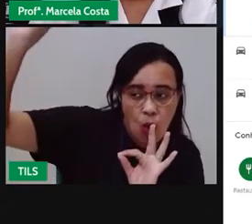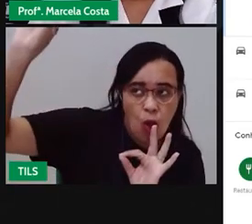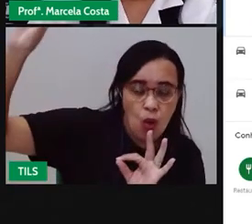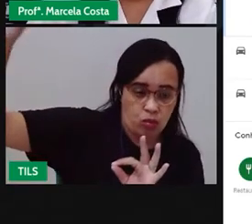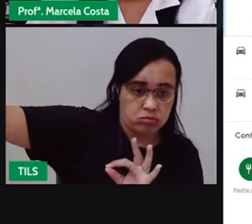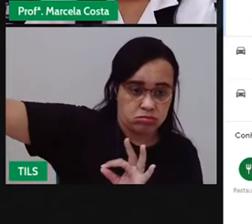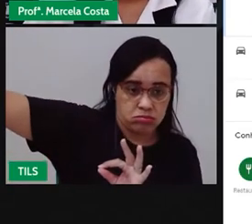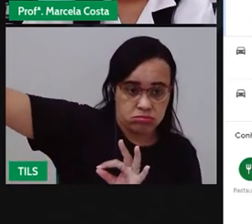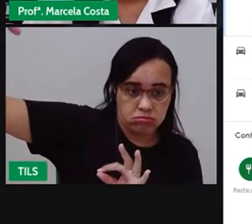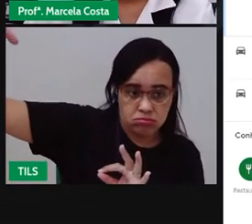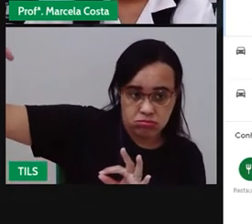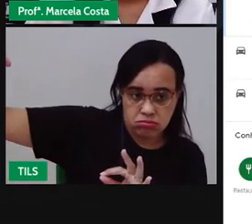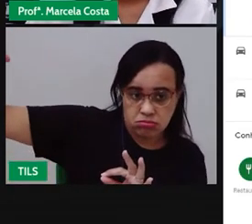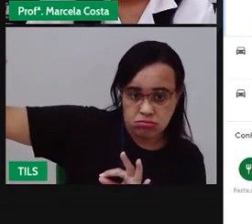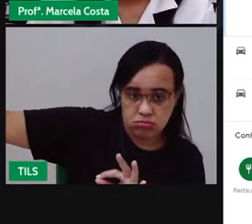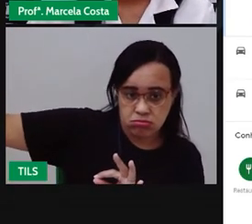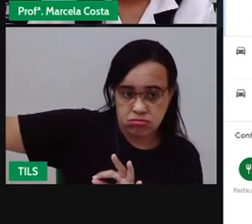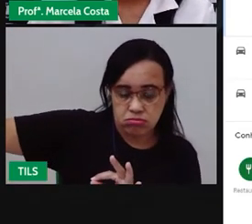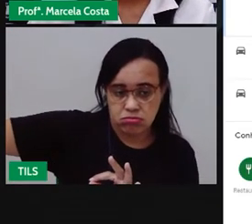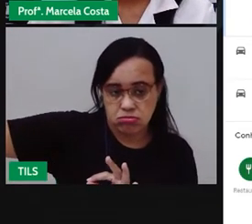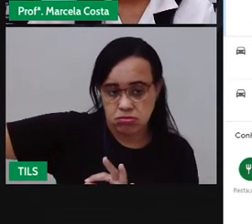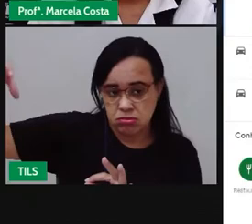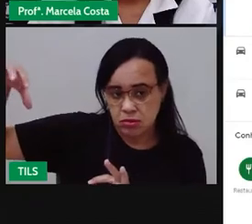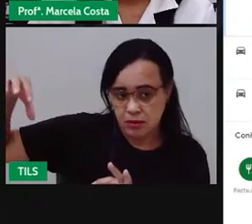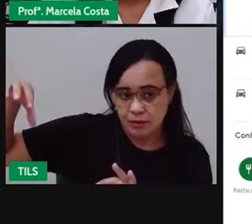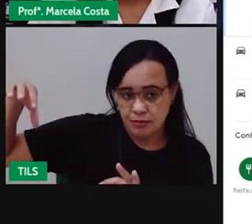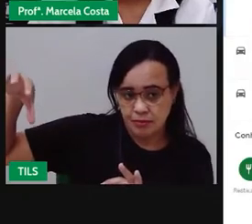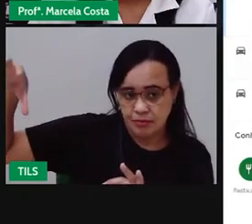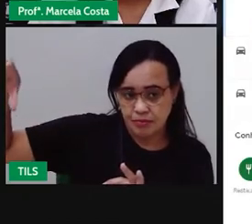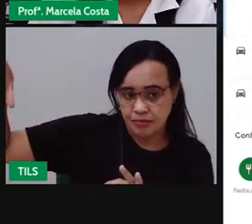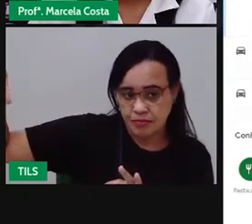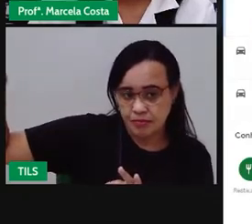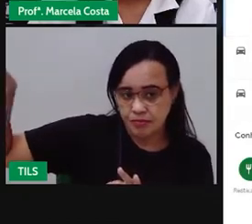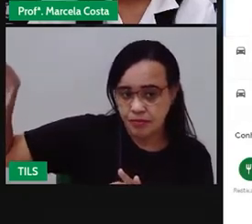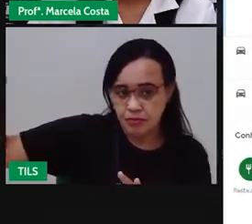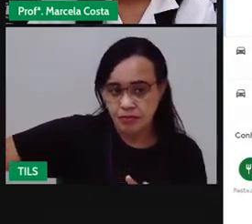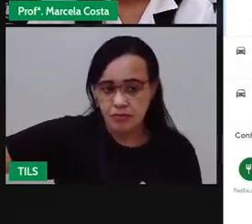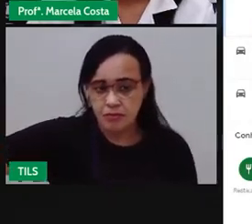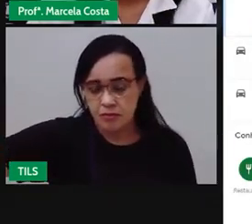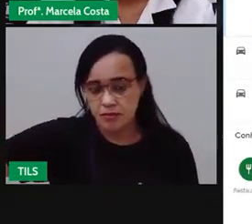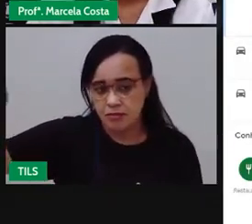e ele vai te dar essa visão mais próxima.